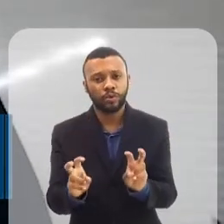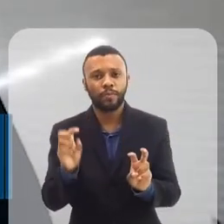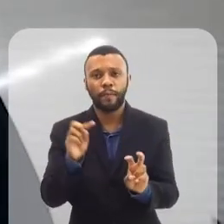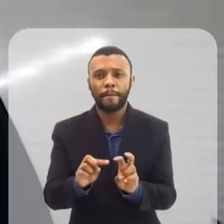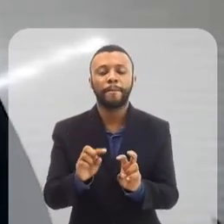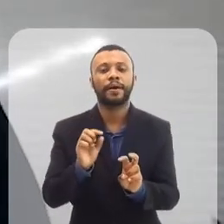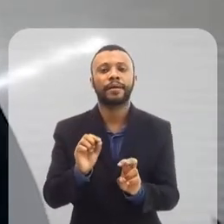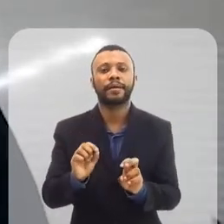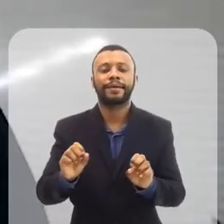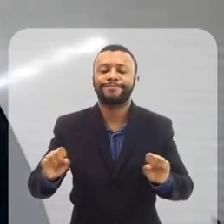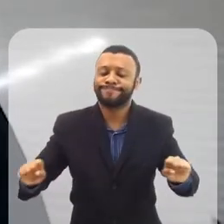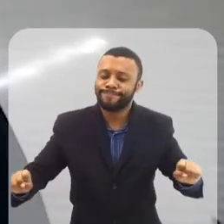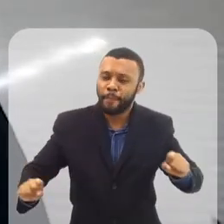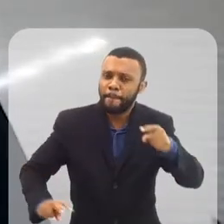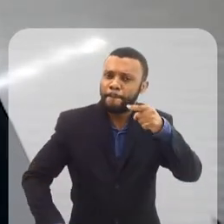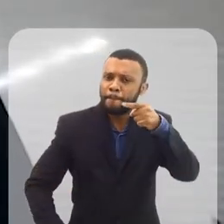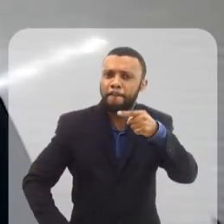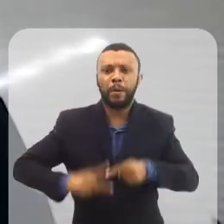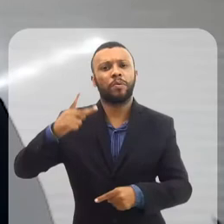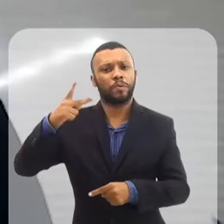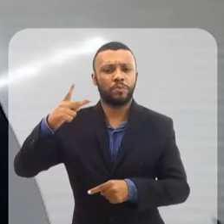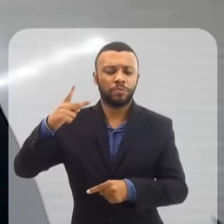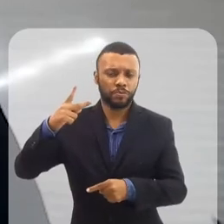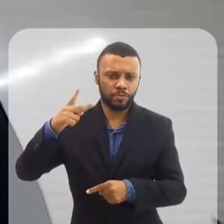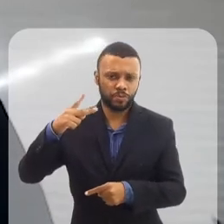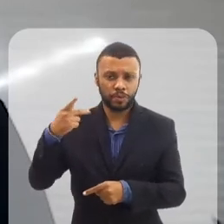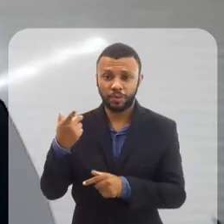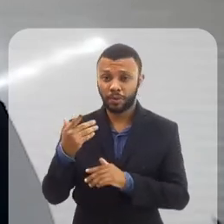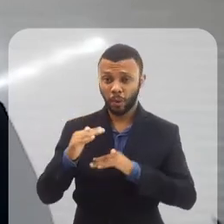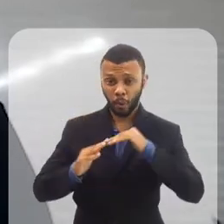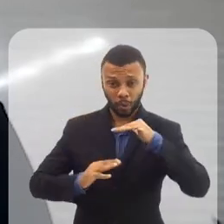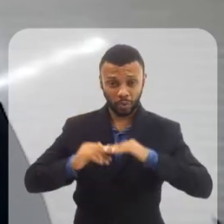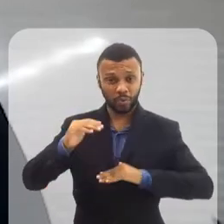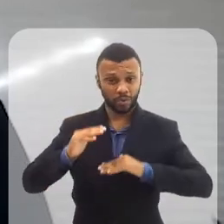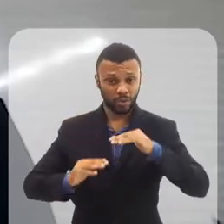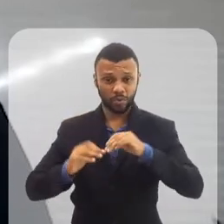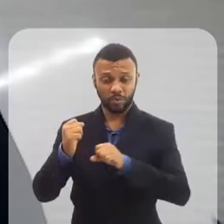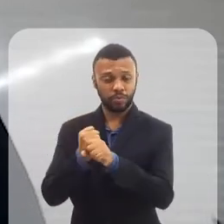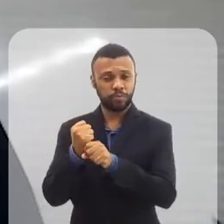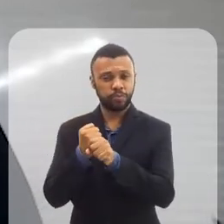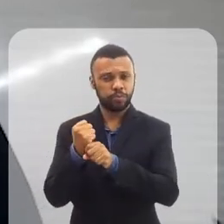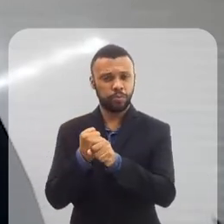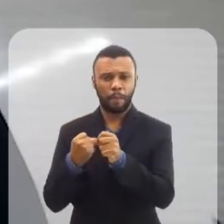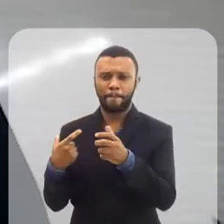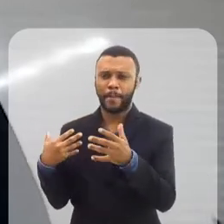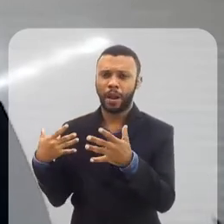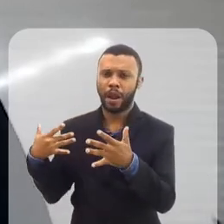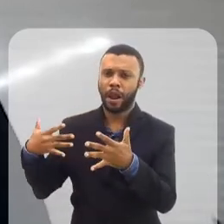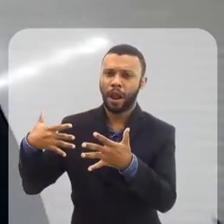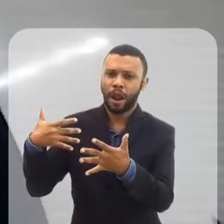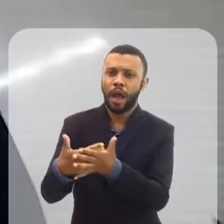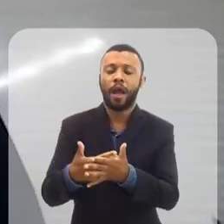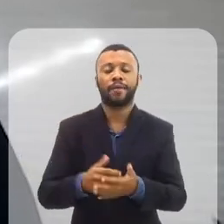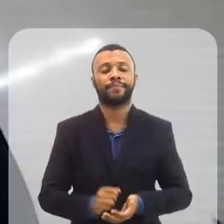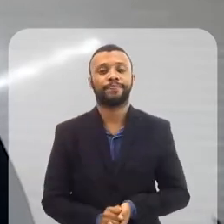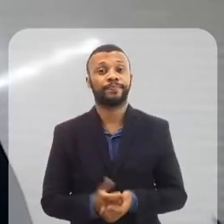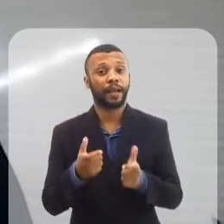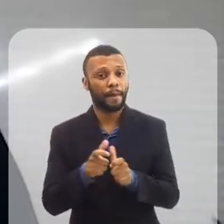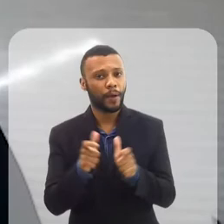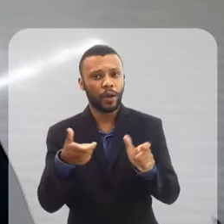de uma quebra completa de paradigmas que estão sendo construídos durante muitos anos e a